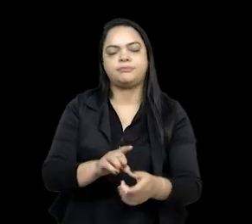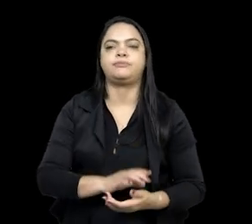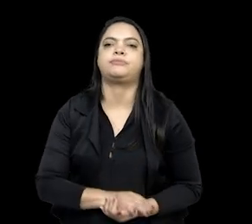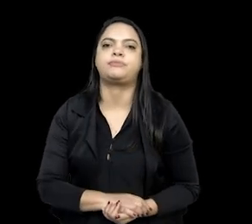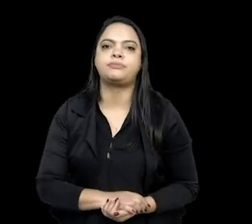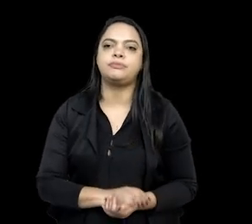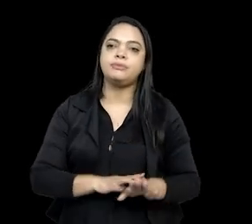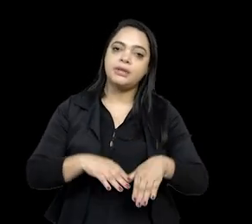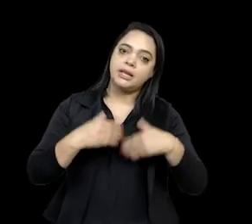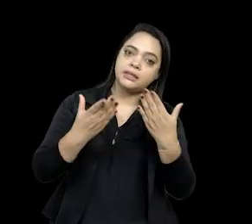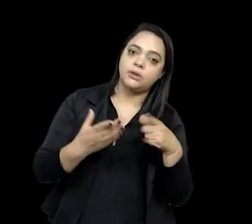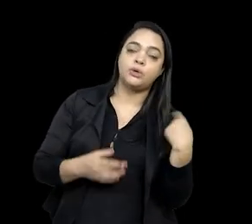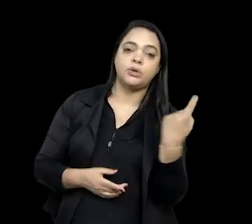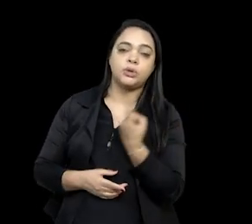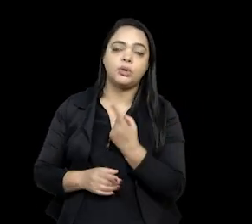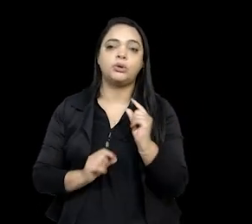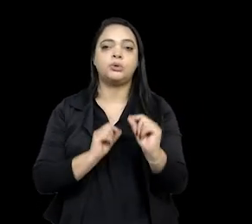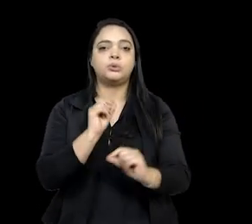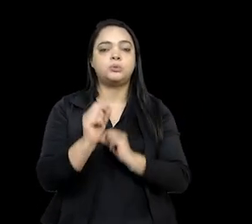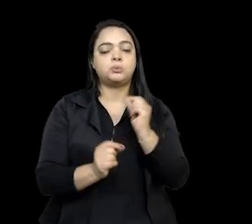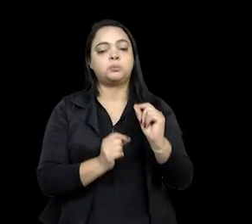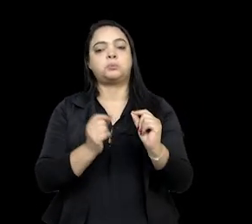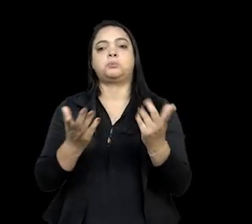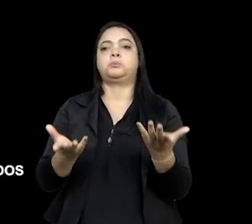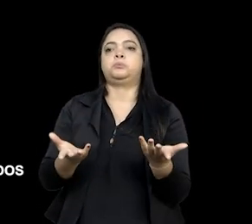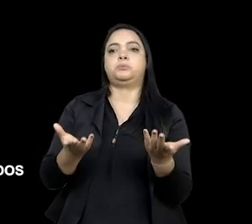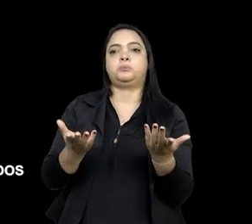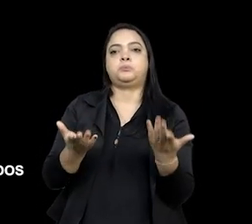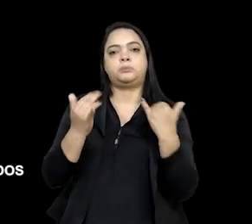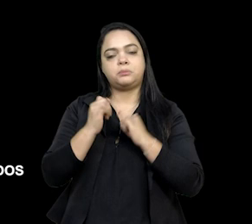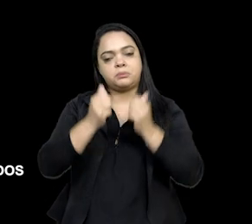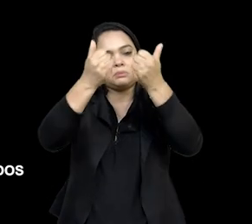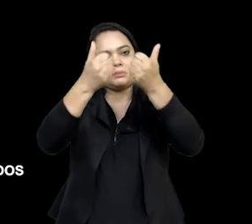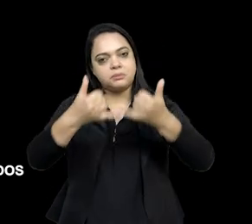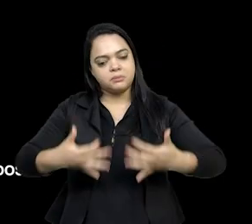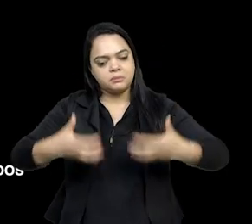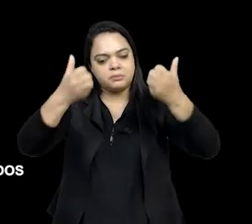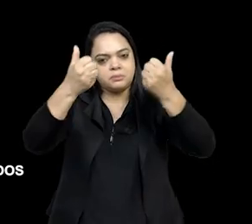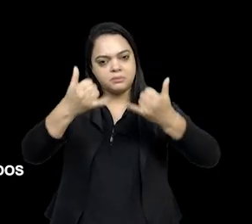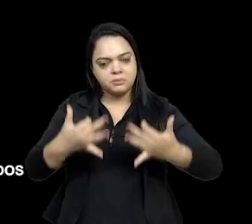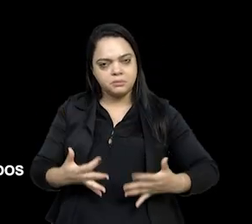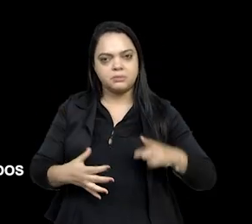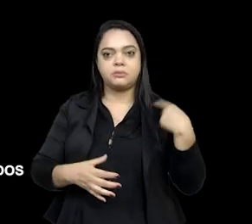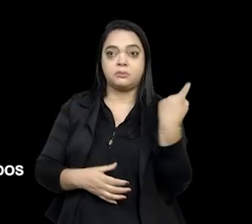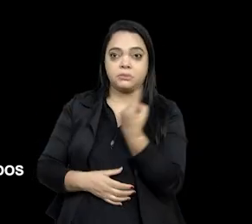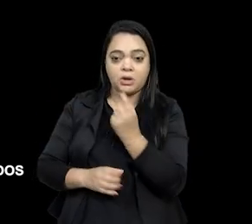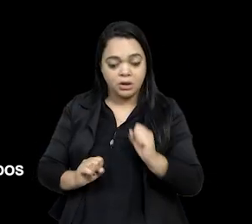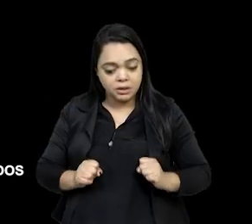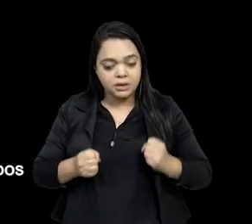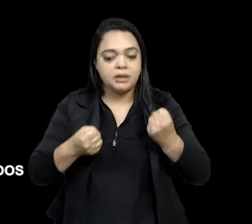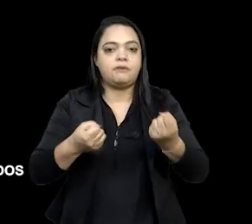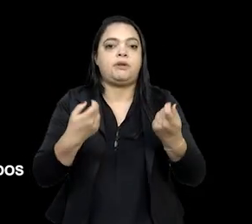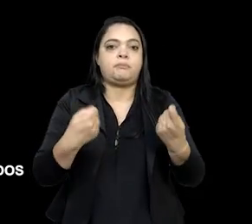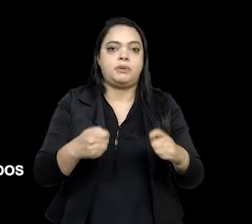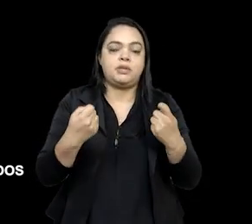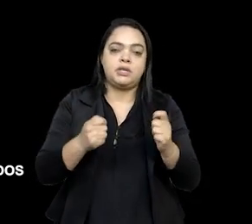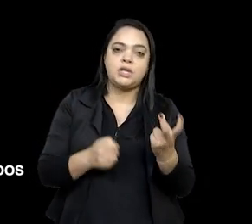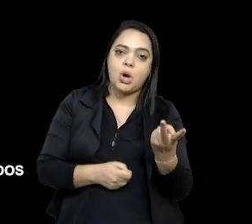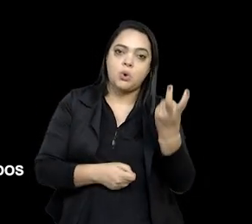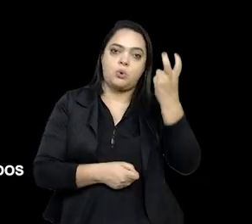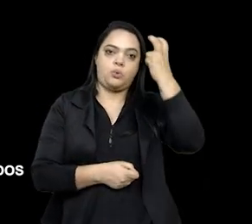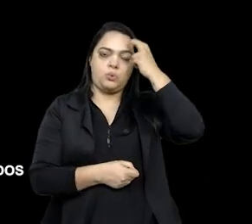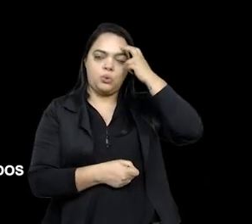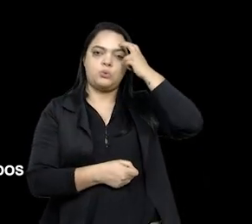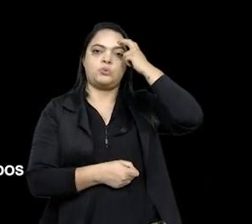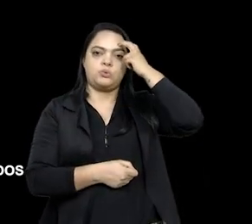E, desde então, a gente vem comentando esse espaço. É um espaço que a gente pretende que seja intercultural. Nesse